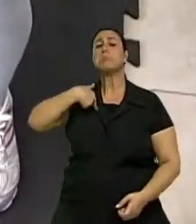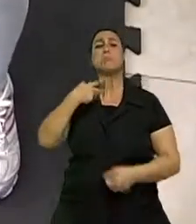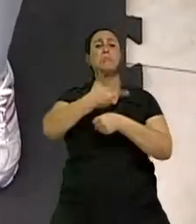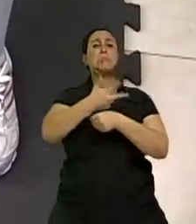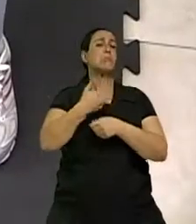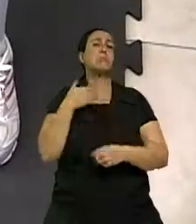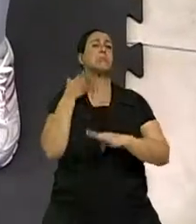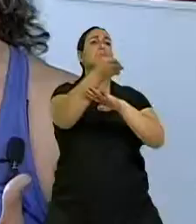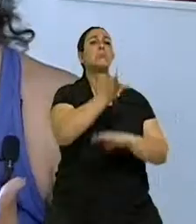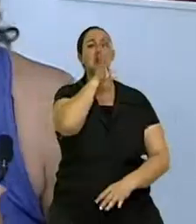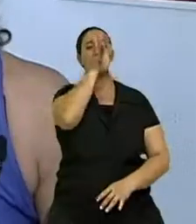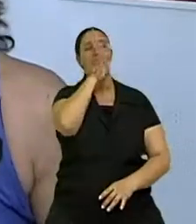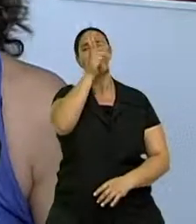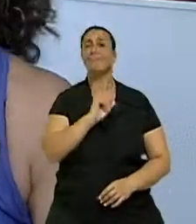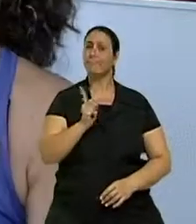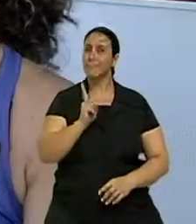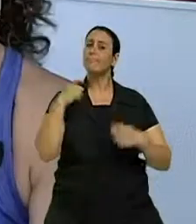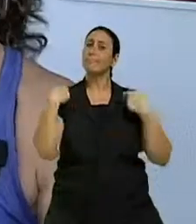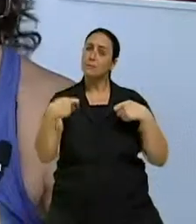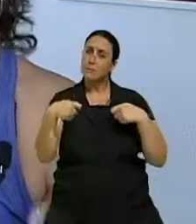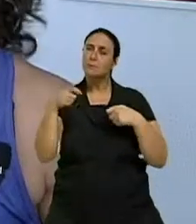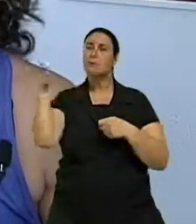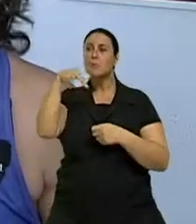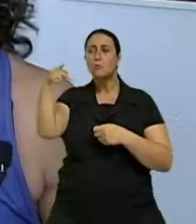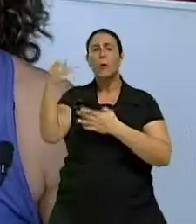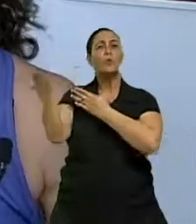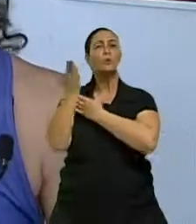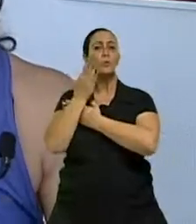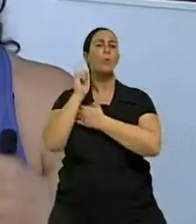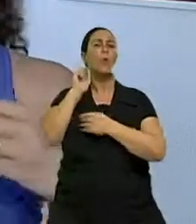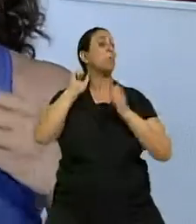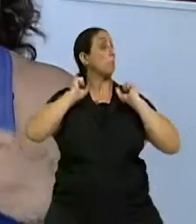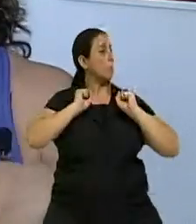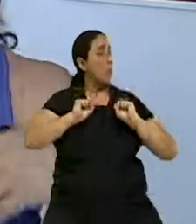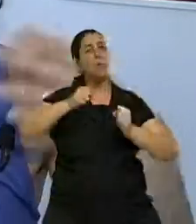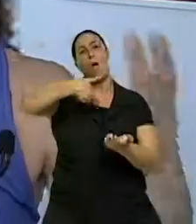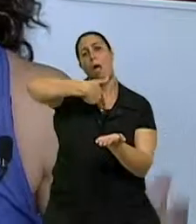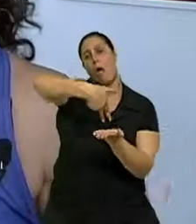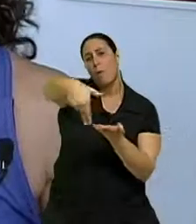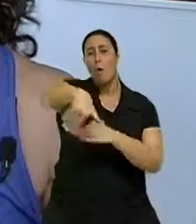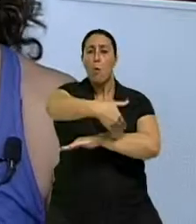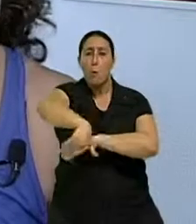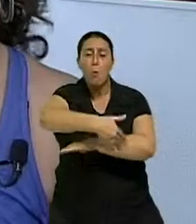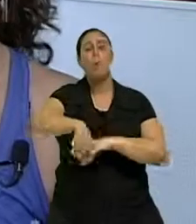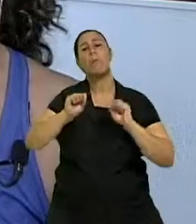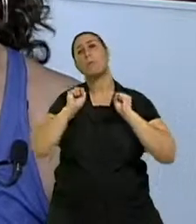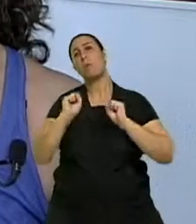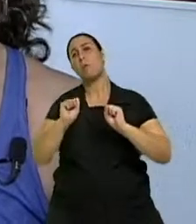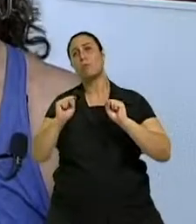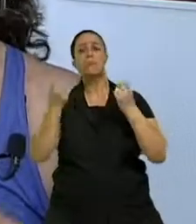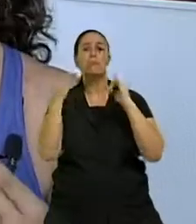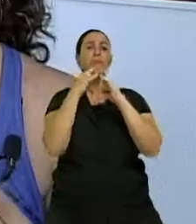educação física. A gente pode fazer caminhadas livres na rua, ir no clube, fazer um tipo de